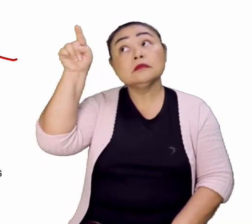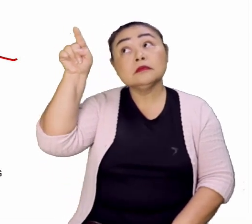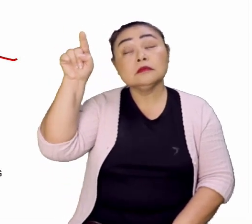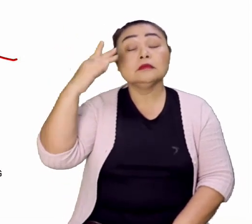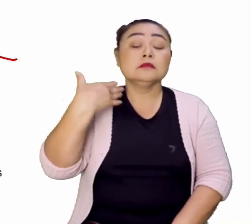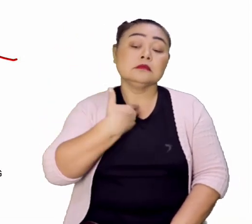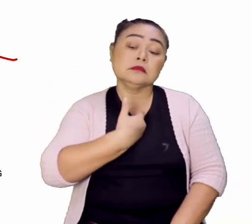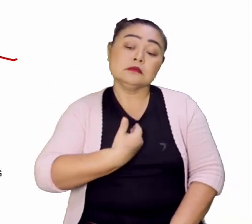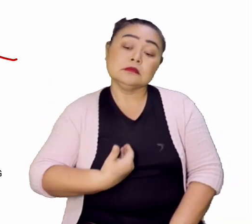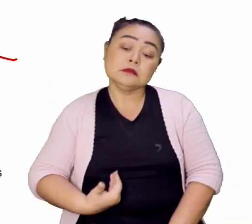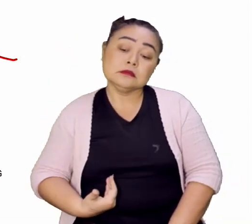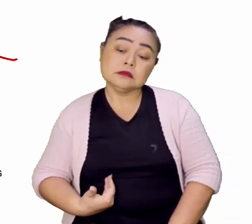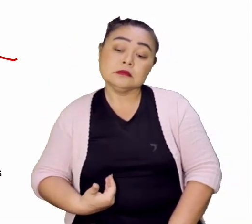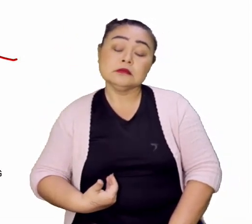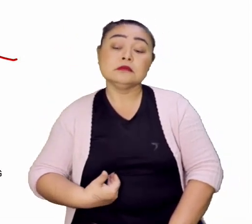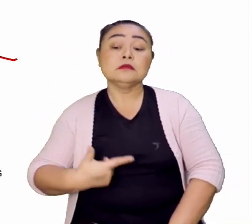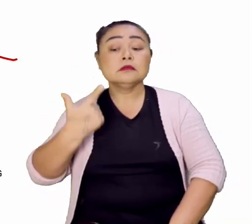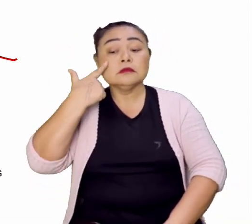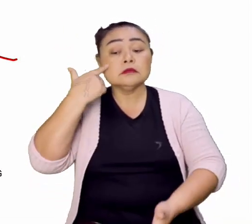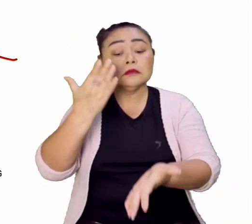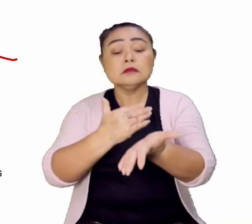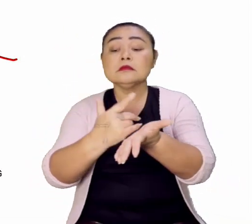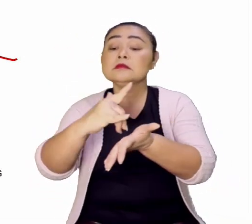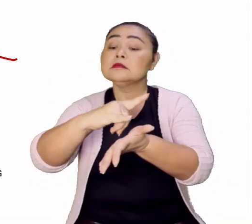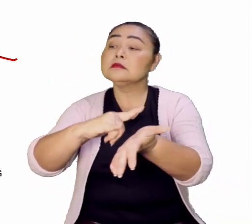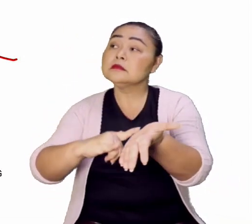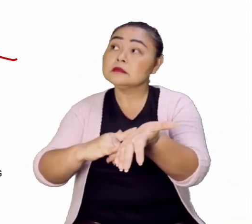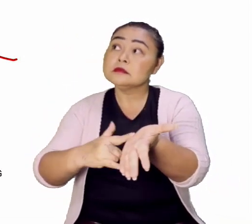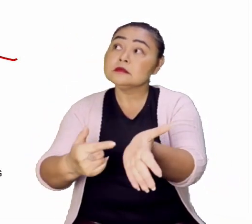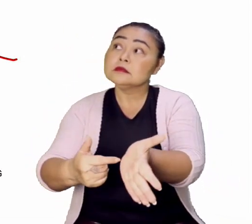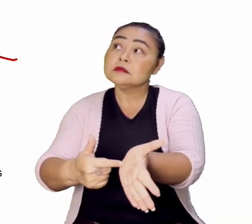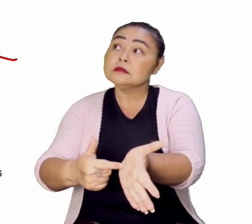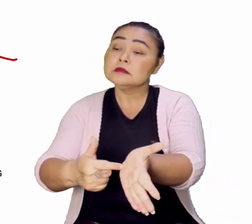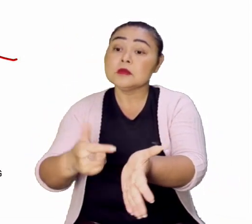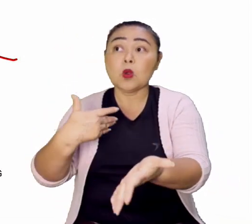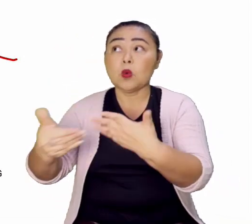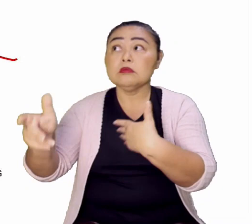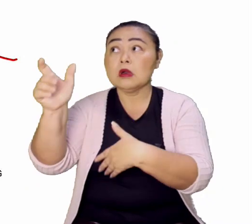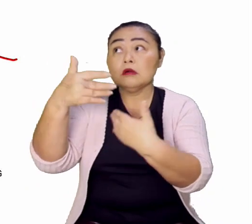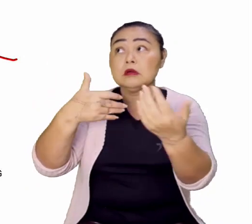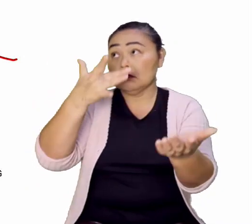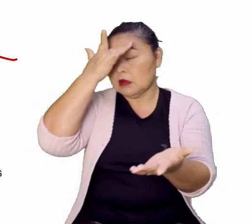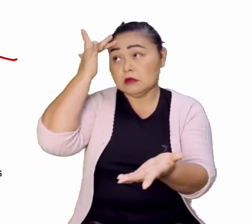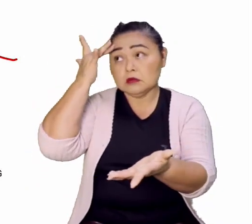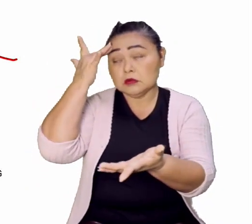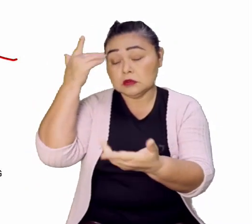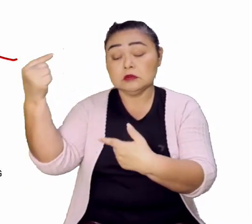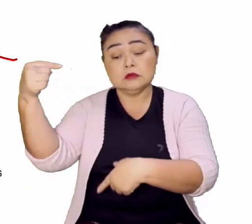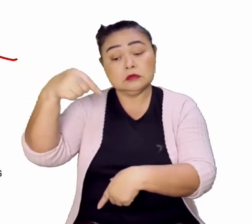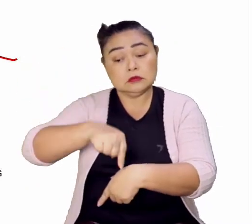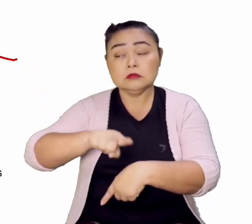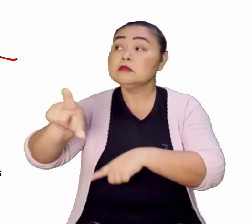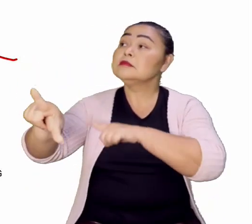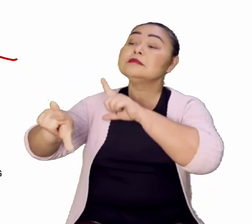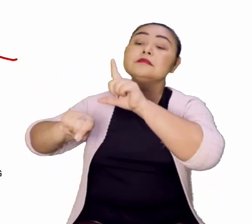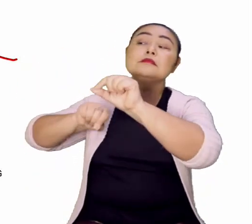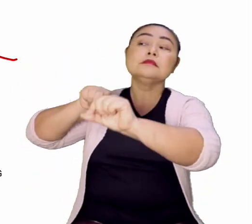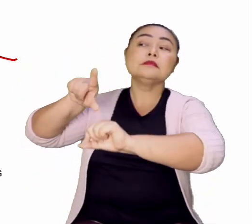começou a expedir documento, não era para qualquer pessoa que vinha para cá, eram pessoas selecionadas.